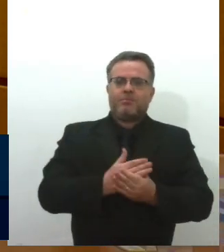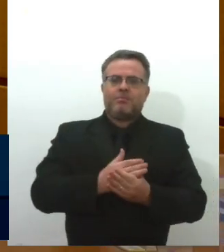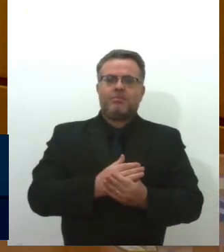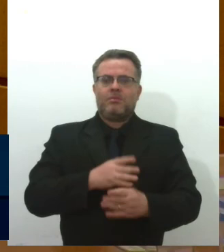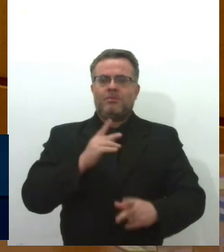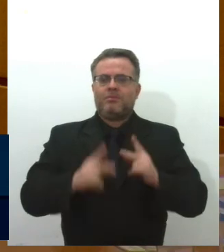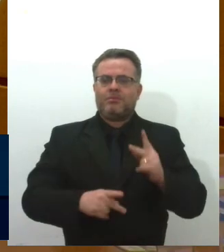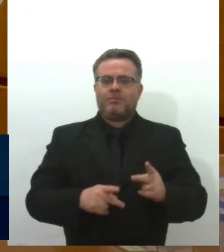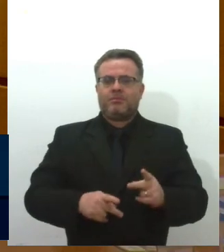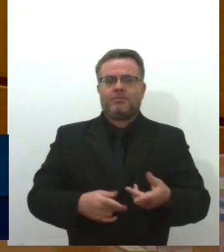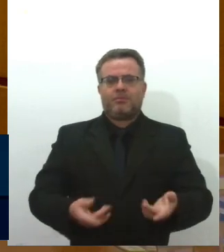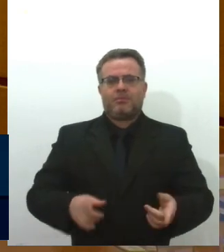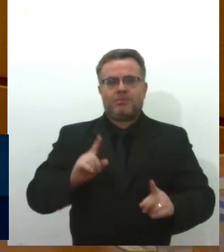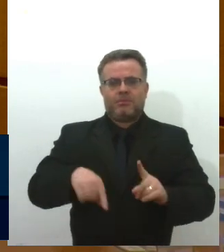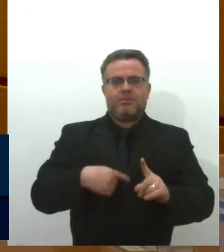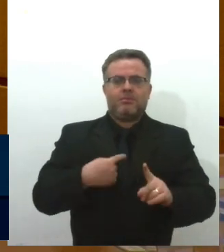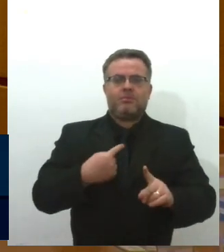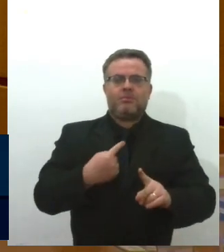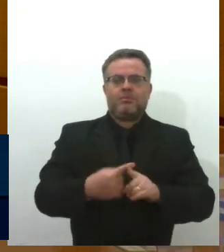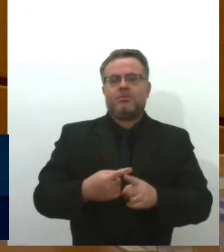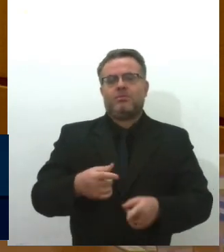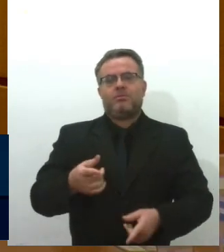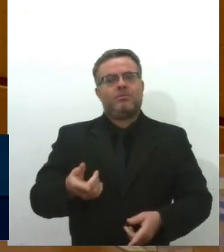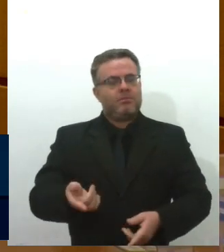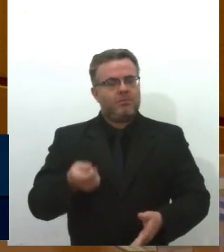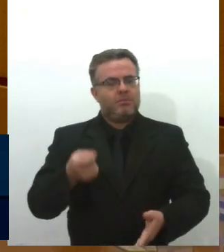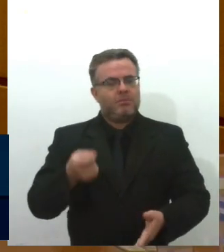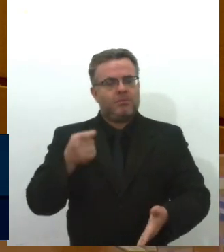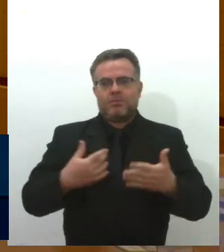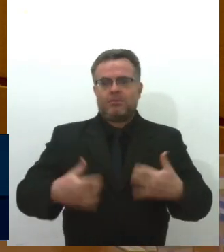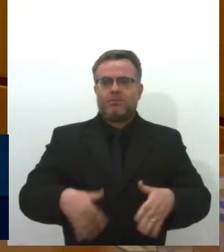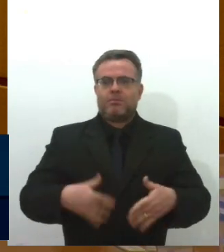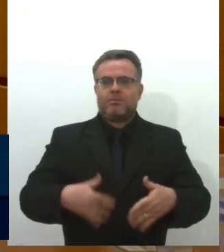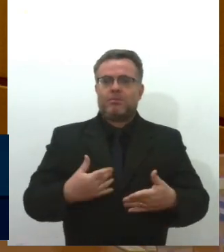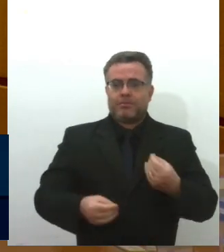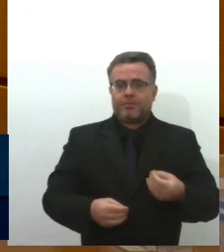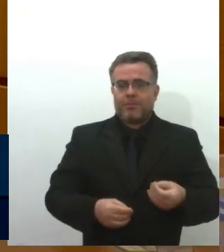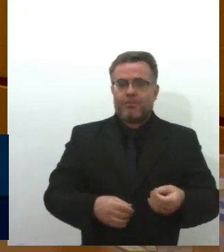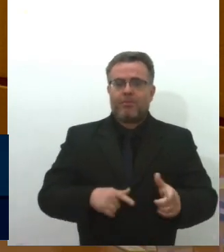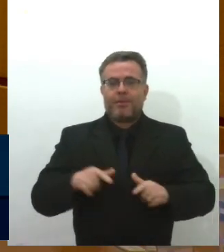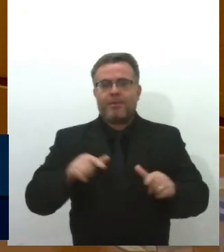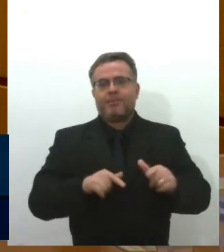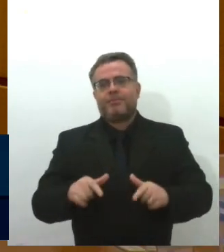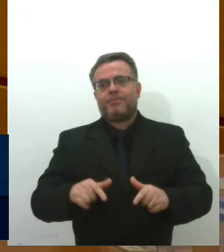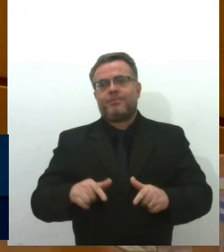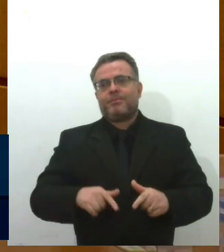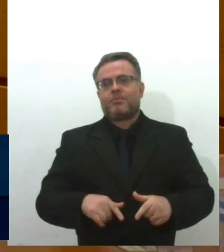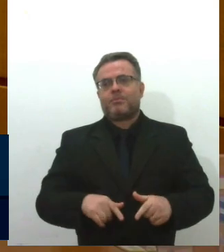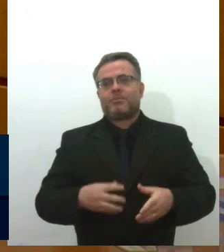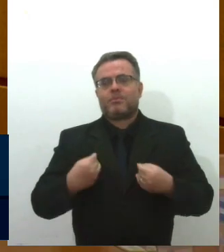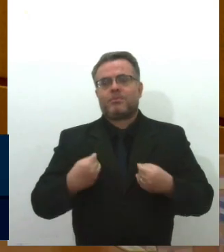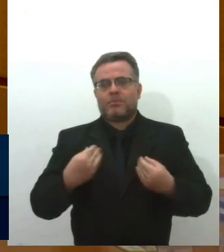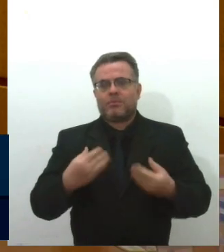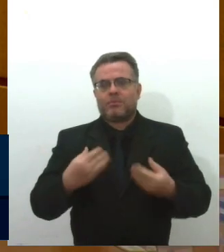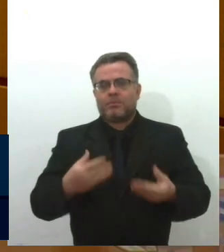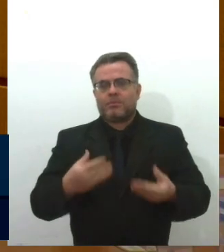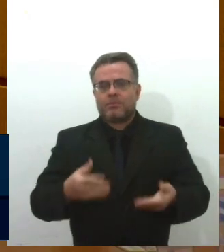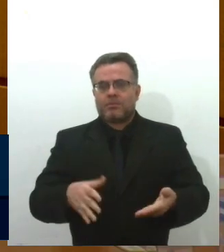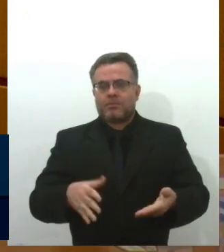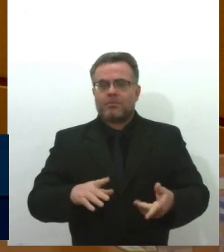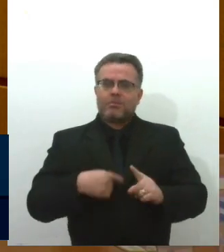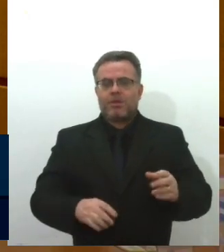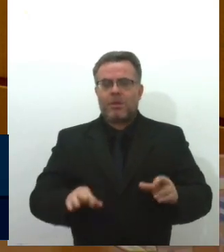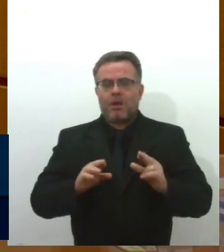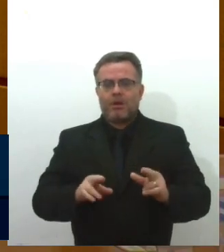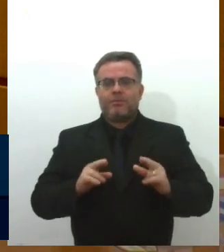suspender esse aumento sobre o argumento da Désio não oferecer um serviço que justifique tal reajuste. Esperamos que